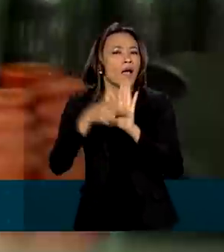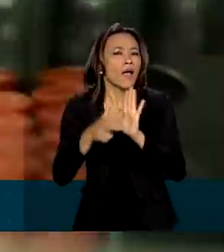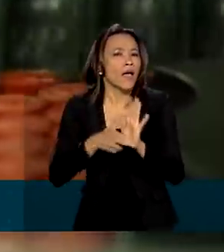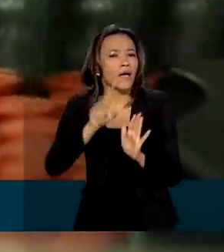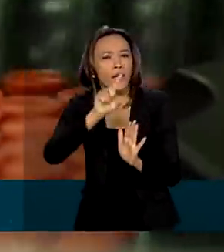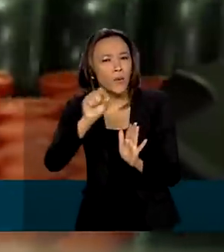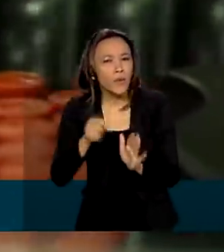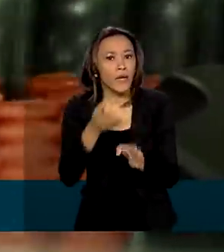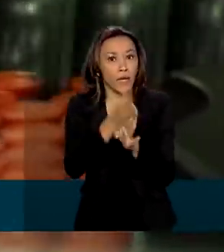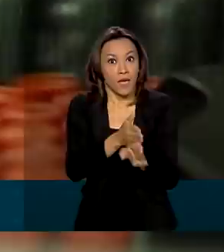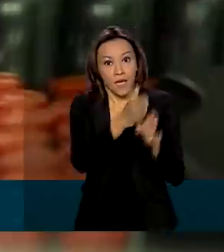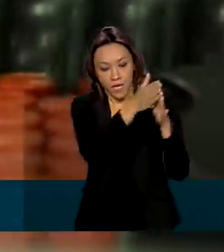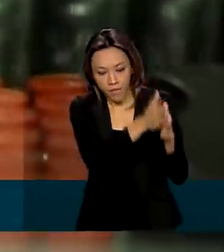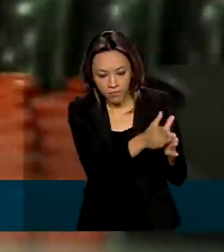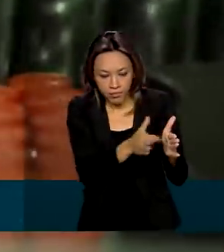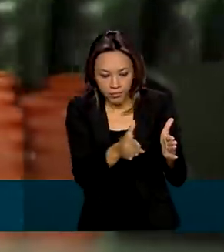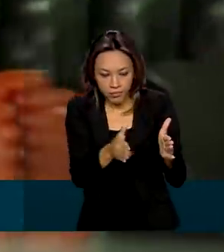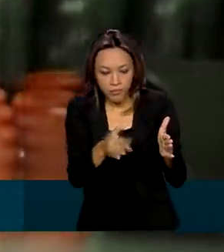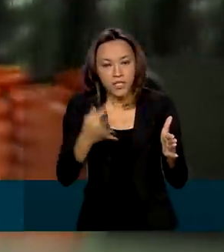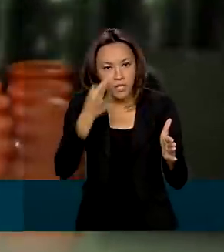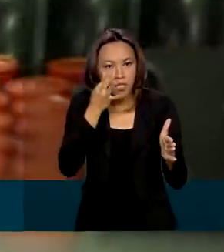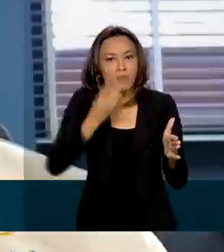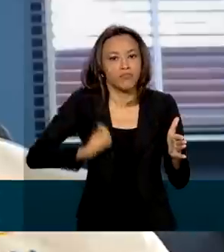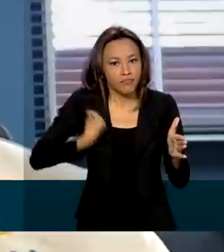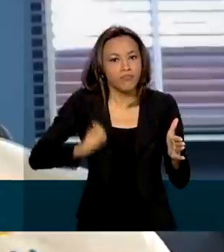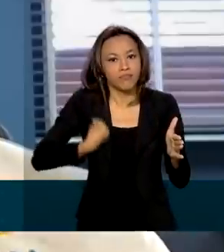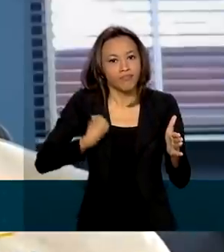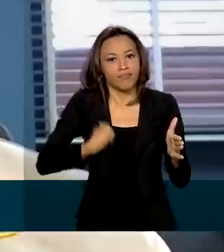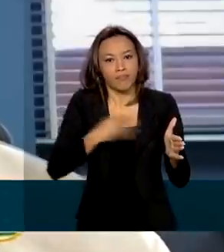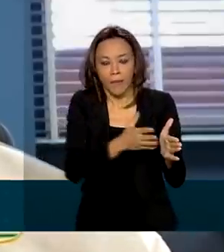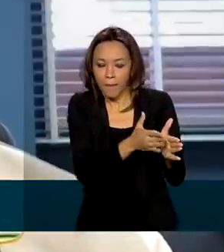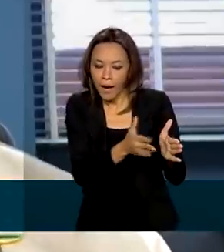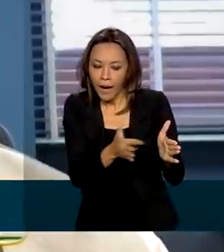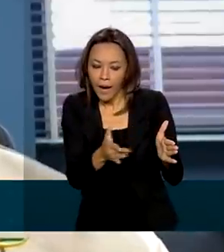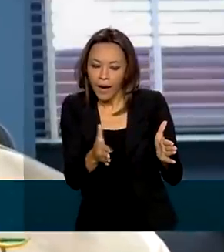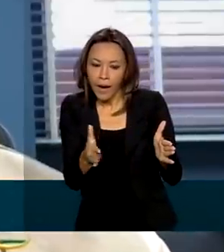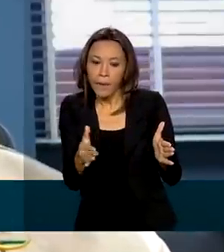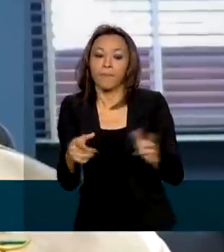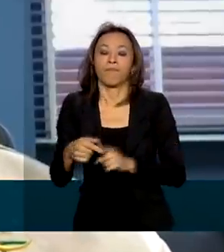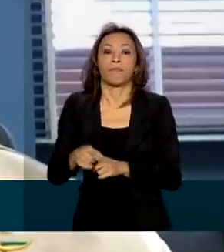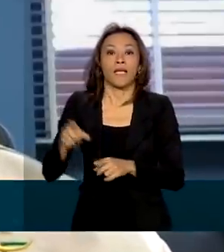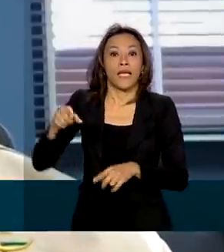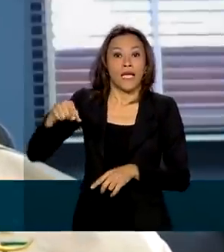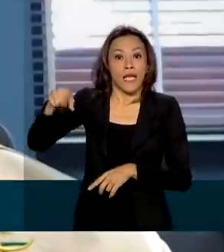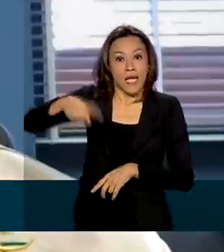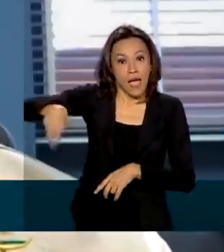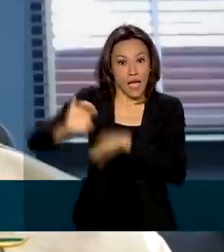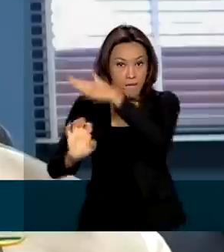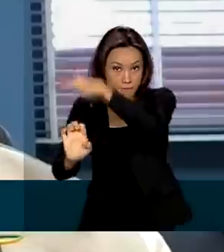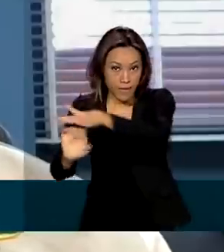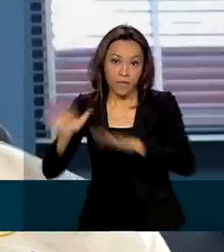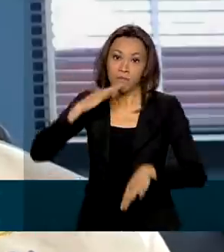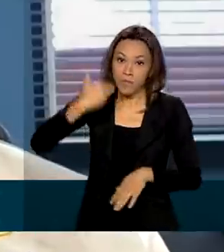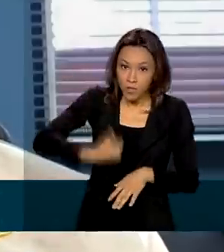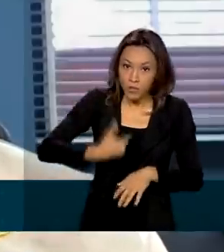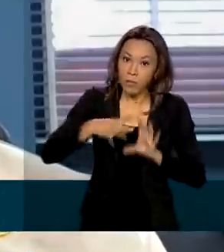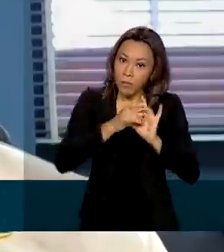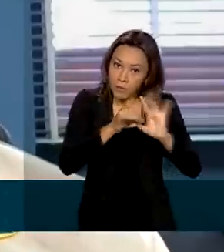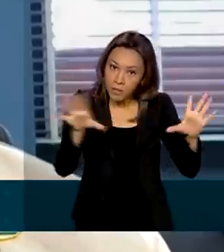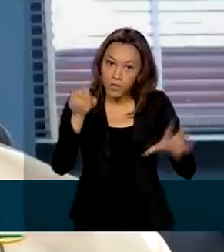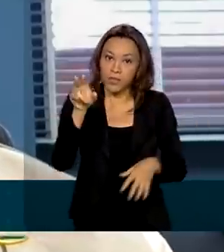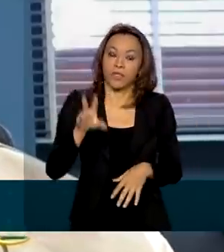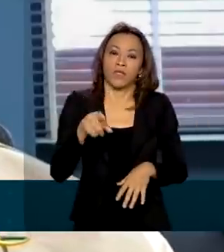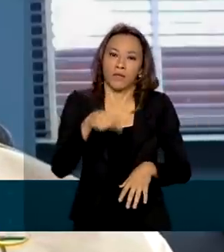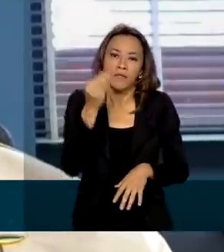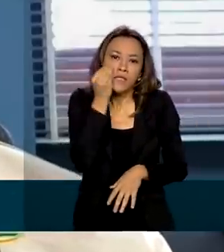clínicos estejam em andamento no Brasil. Eles pediram a nossa autorização para os estudos clínicos, mas